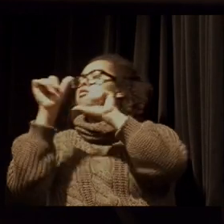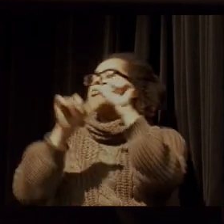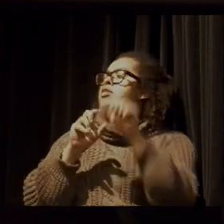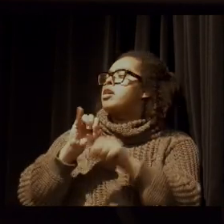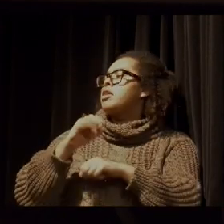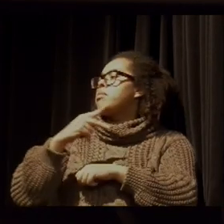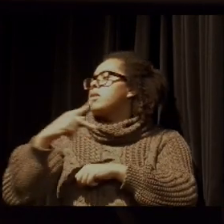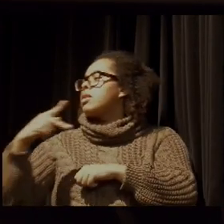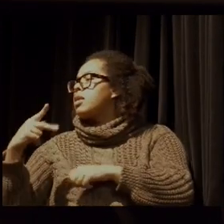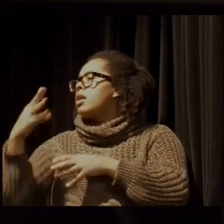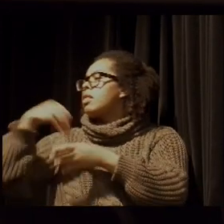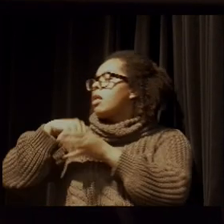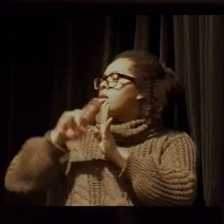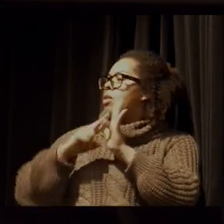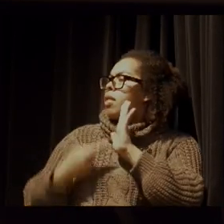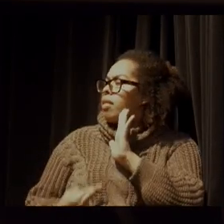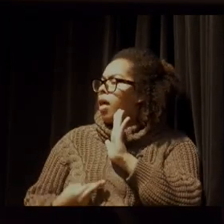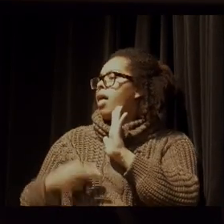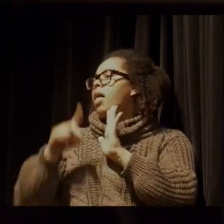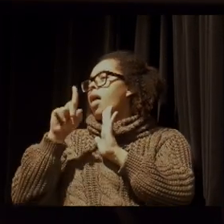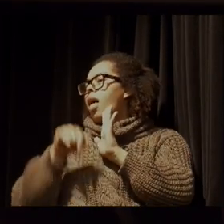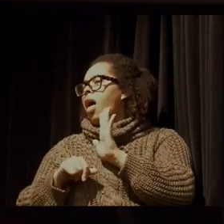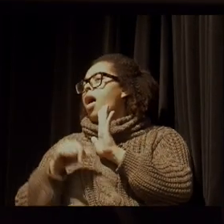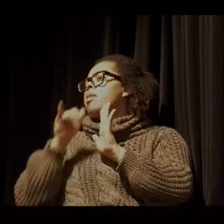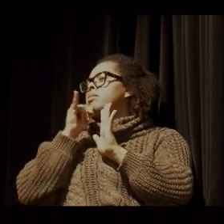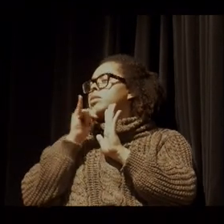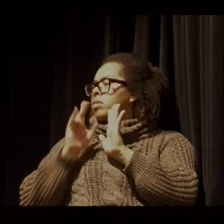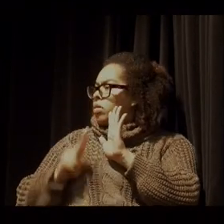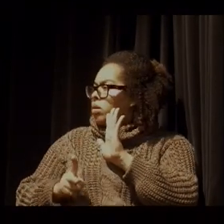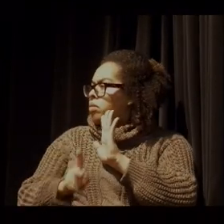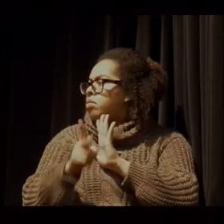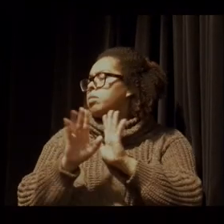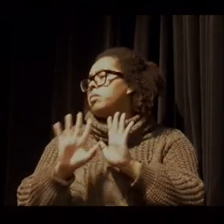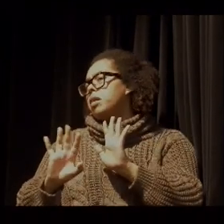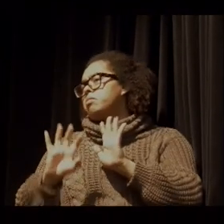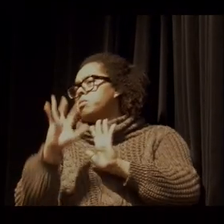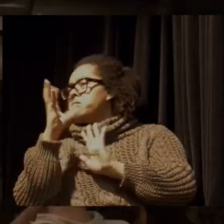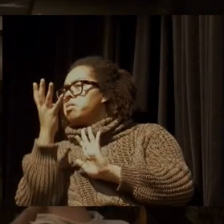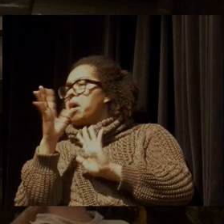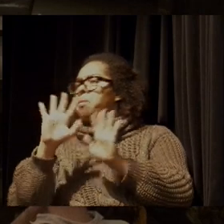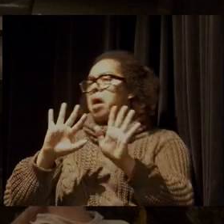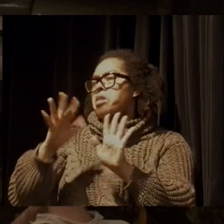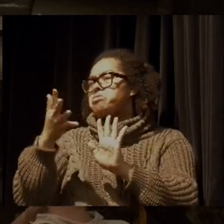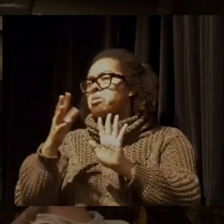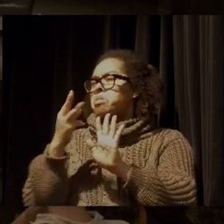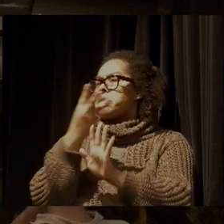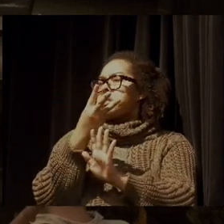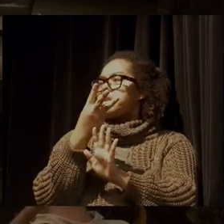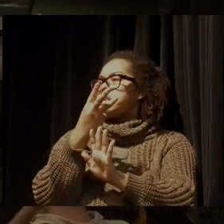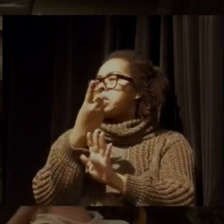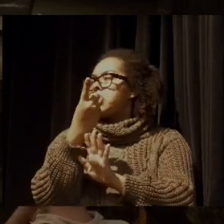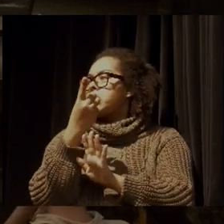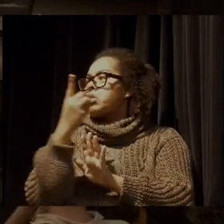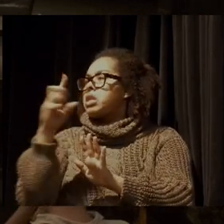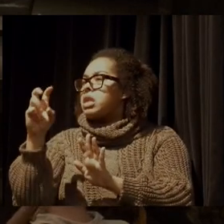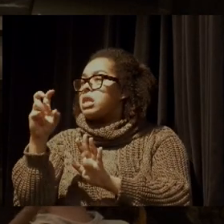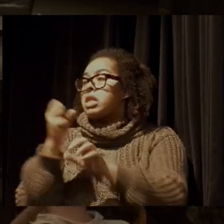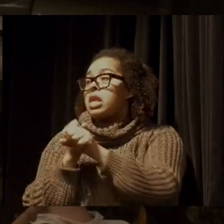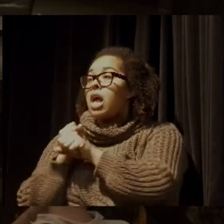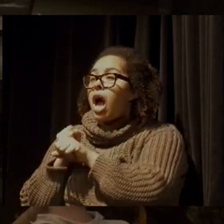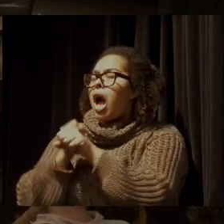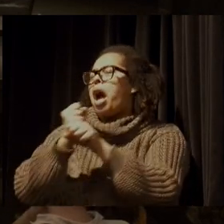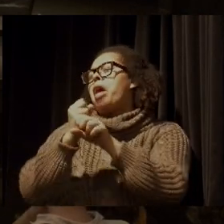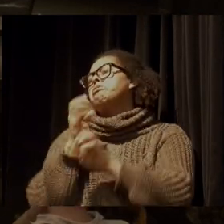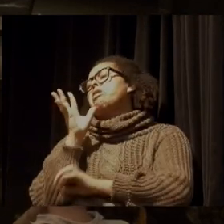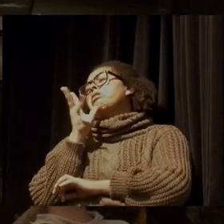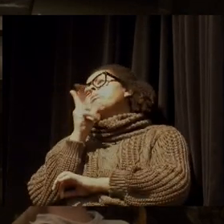primeiro relatório fala, ela está em curso, mas vai ocorrer em 300 e 500 anos, isso já não é mais verdade. Nós